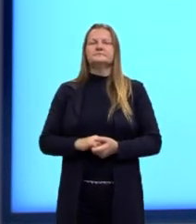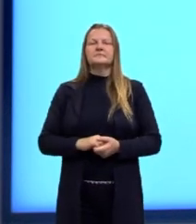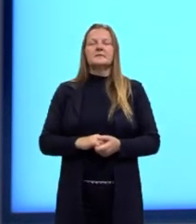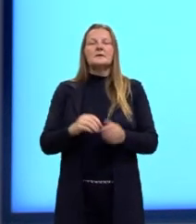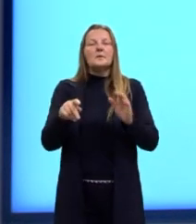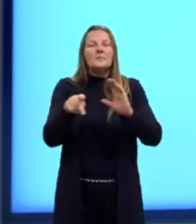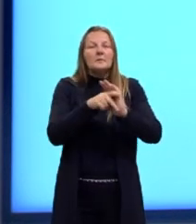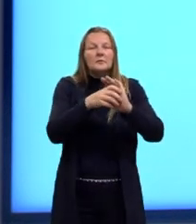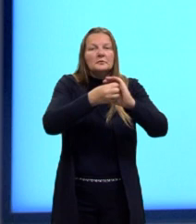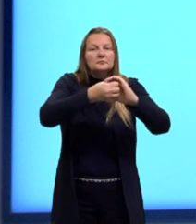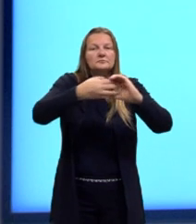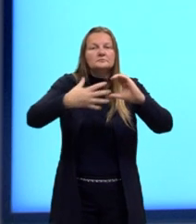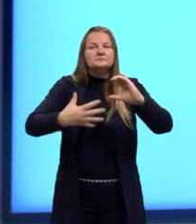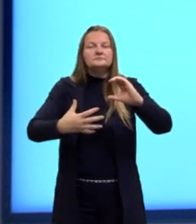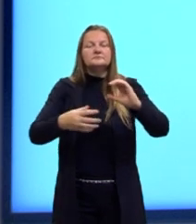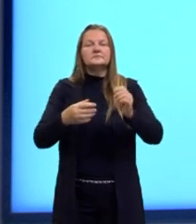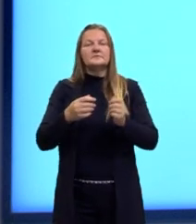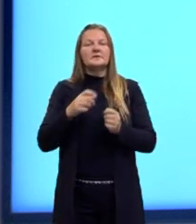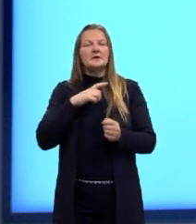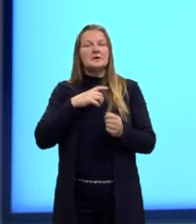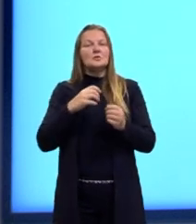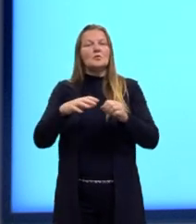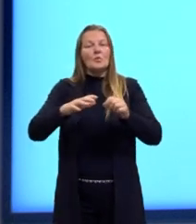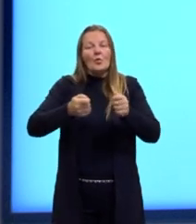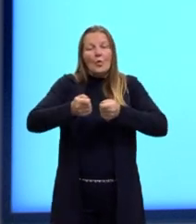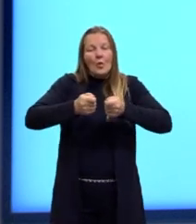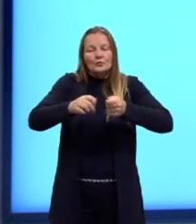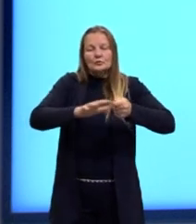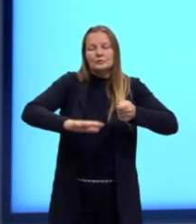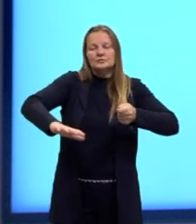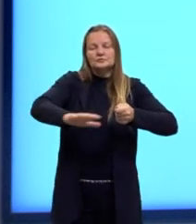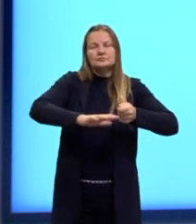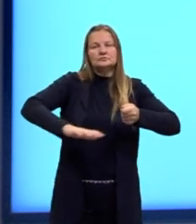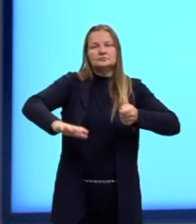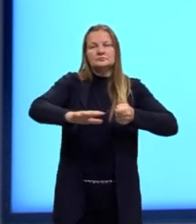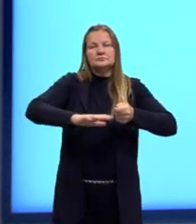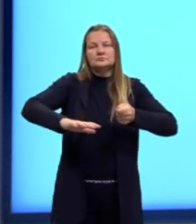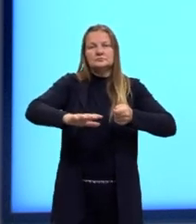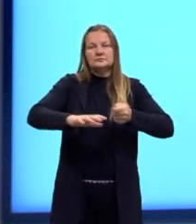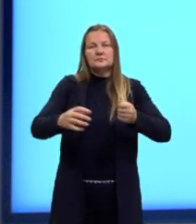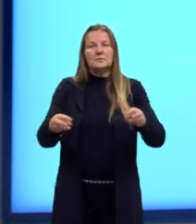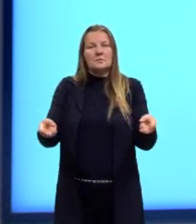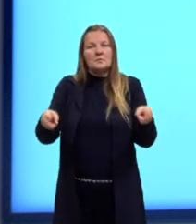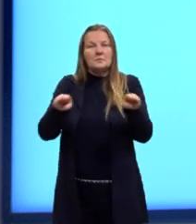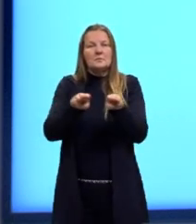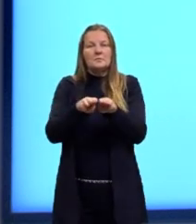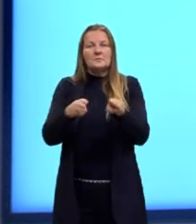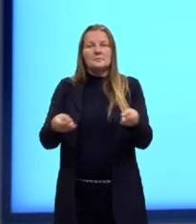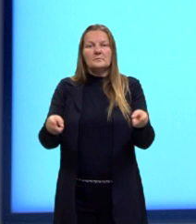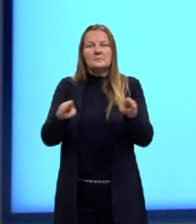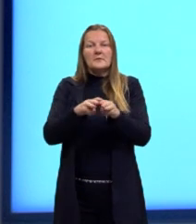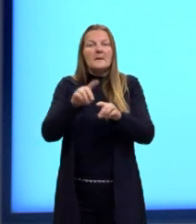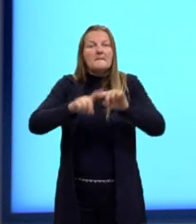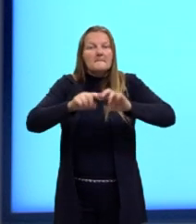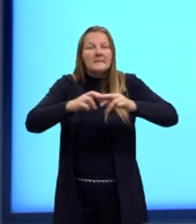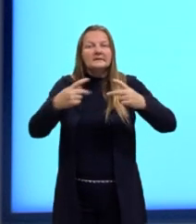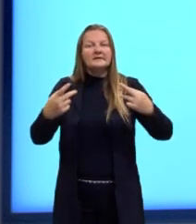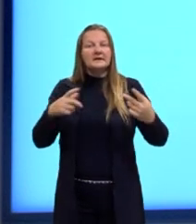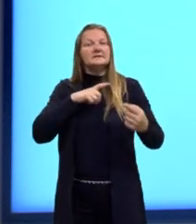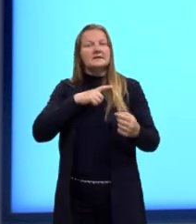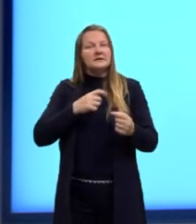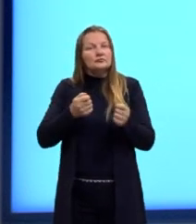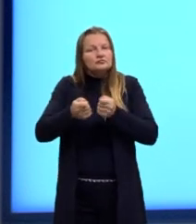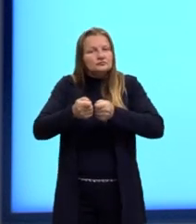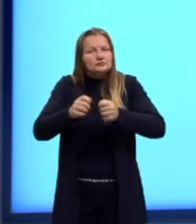propriedade de possuir domínios magnéticos. Então, a gente chama de ferromagnético quem, né? Os materiais que têm domínios